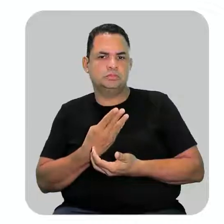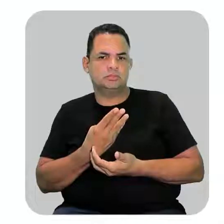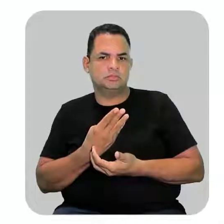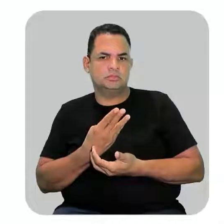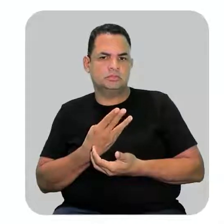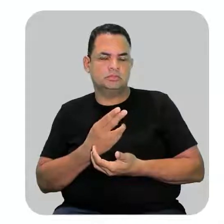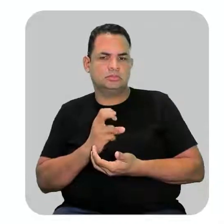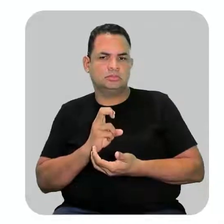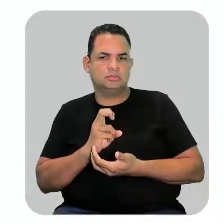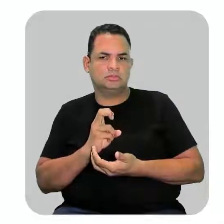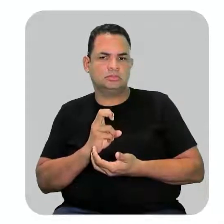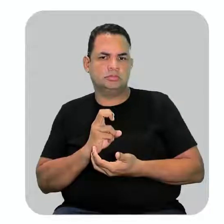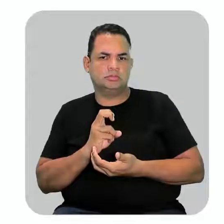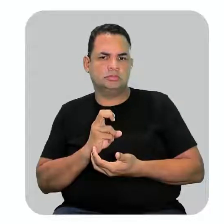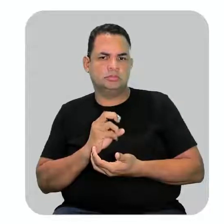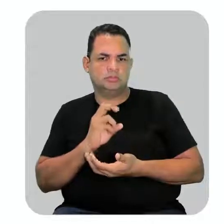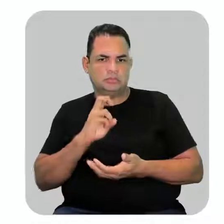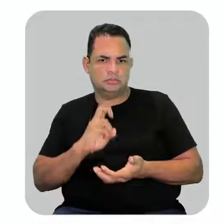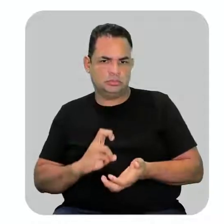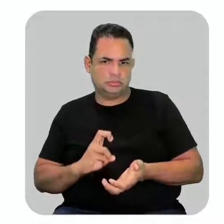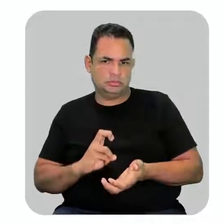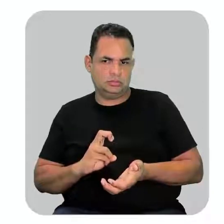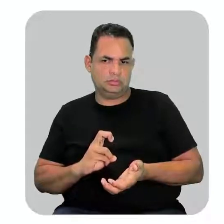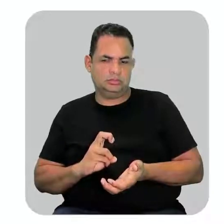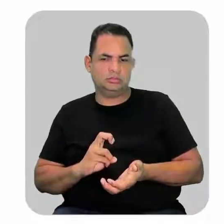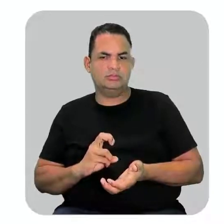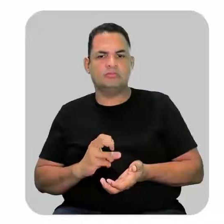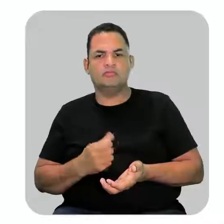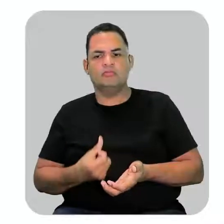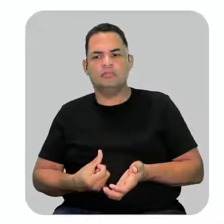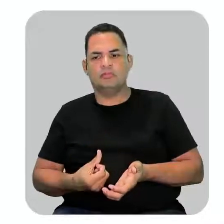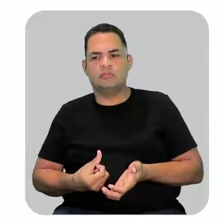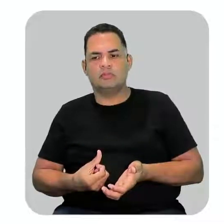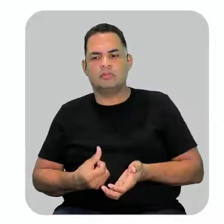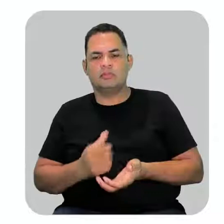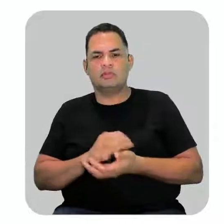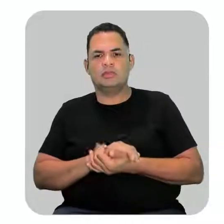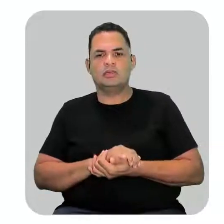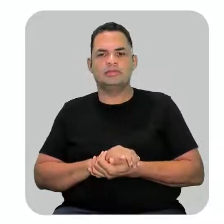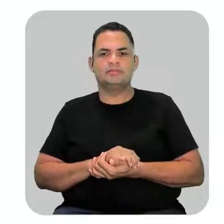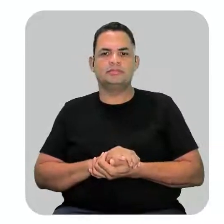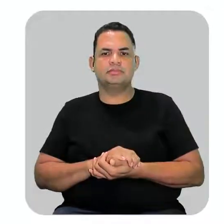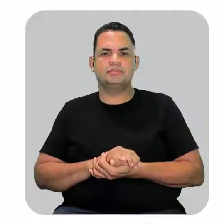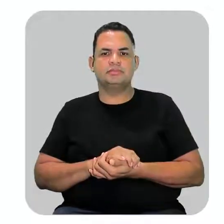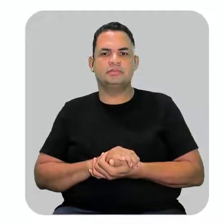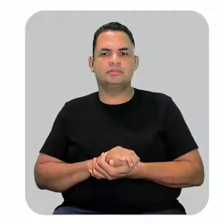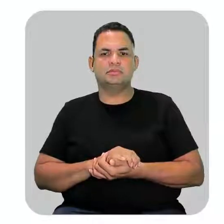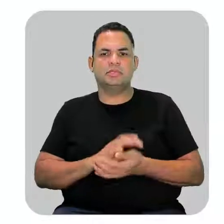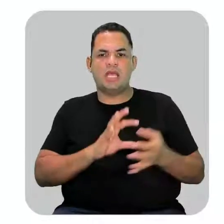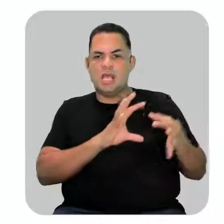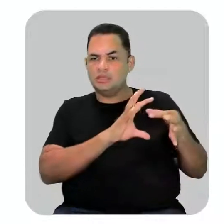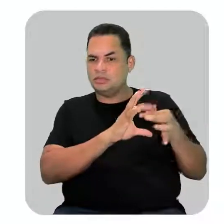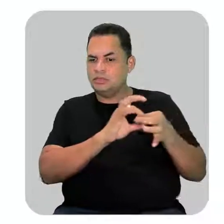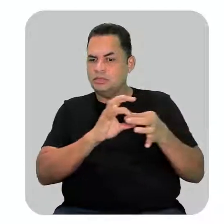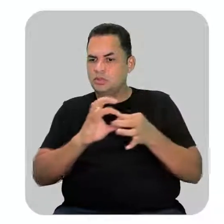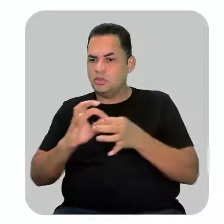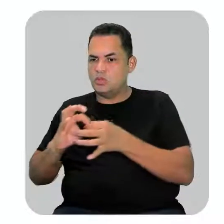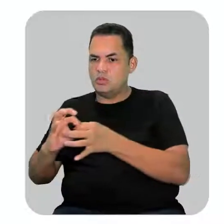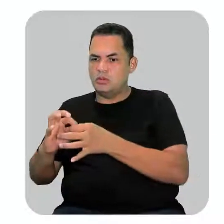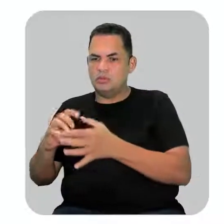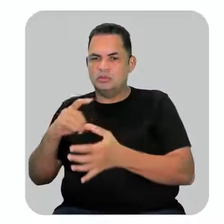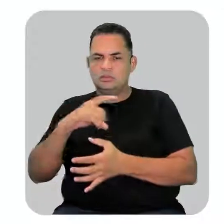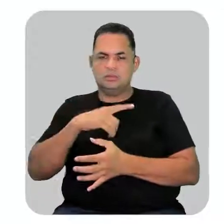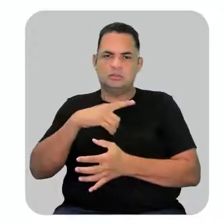4 5 6 então eu vi que essa sequência aqui tem